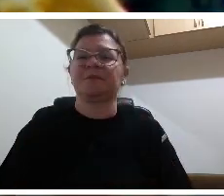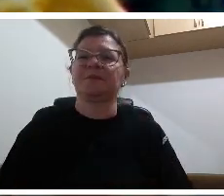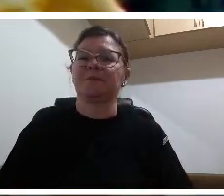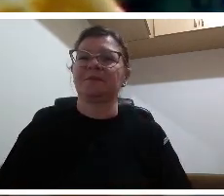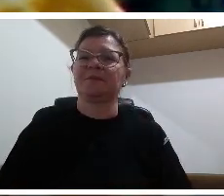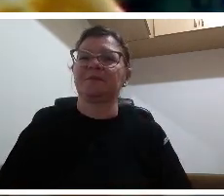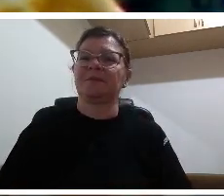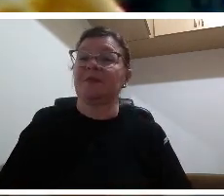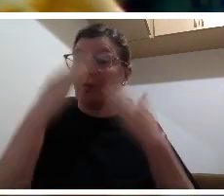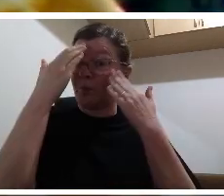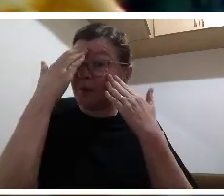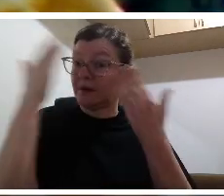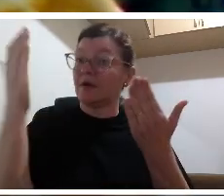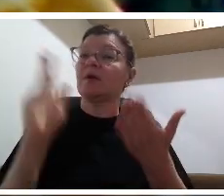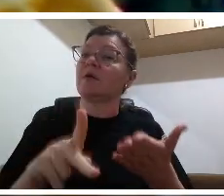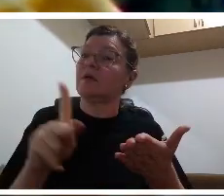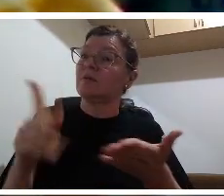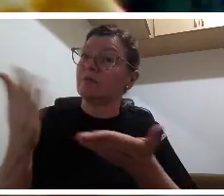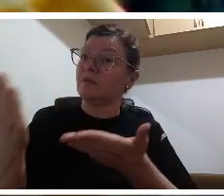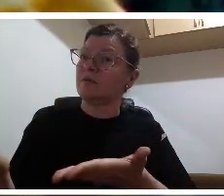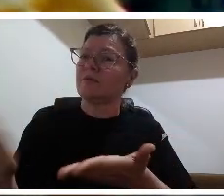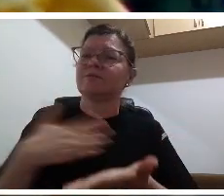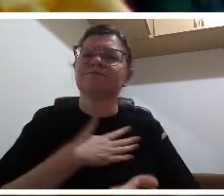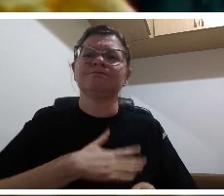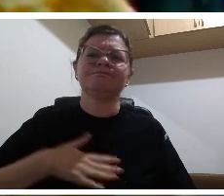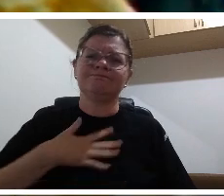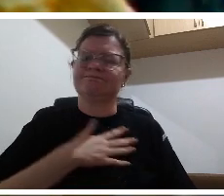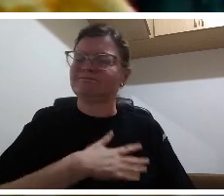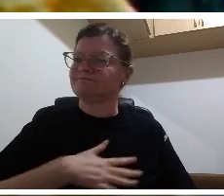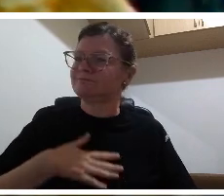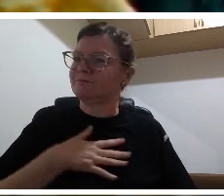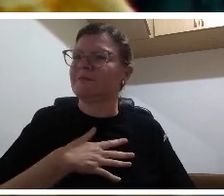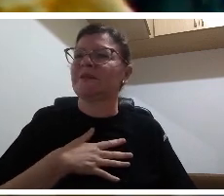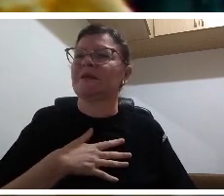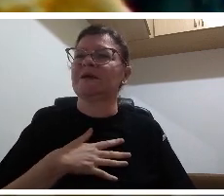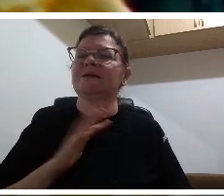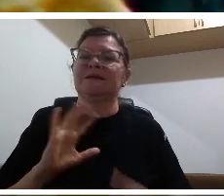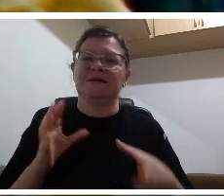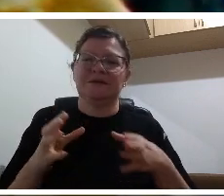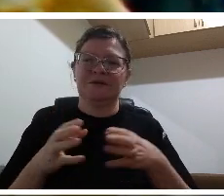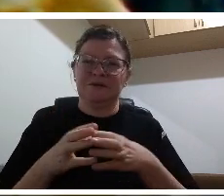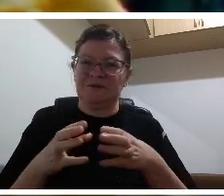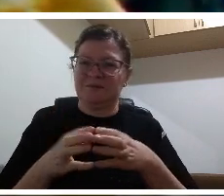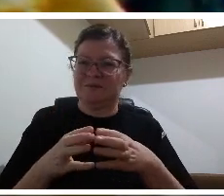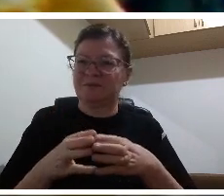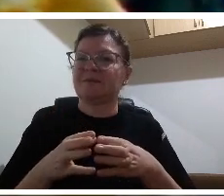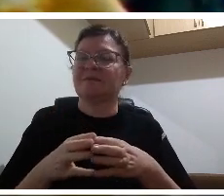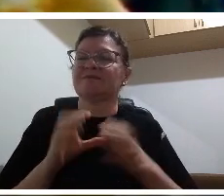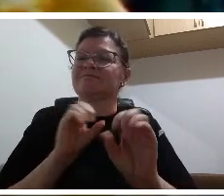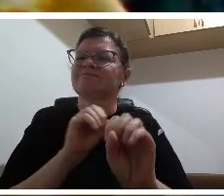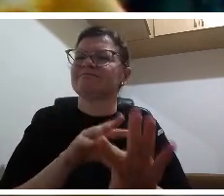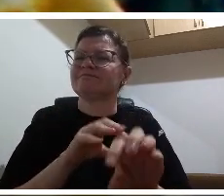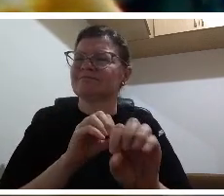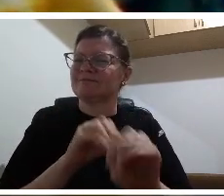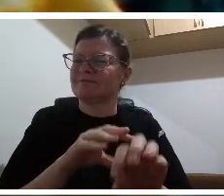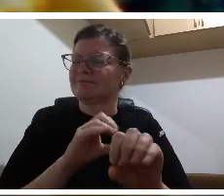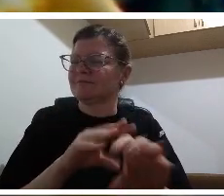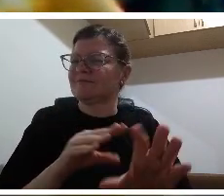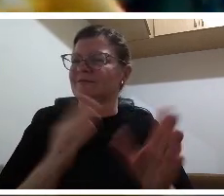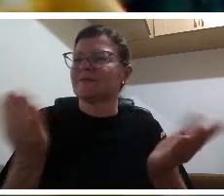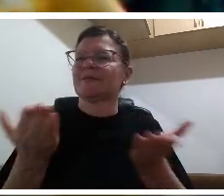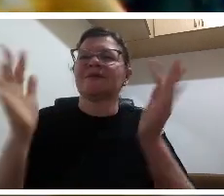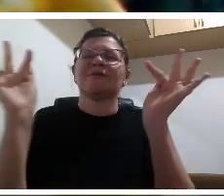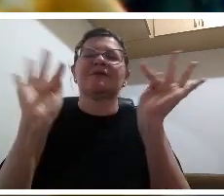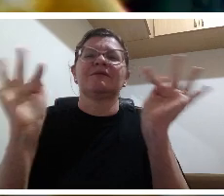como as outras redes municipais que tem nos acompanhado nós estamos tendo acesso professor Gasparinho inclusive de outros